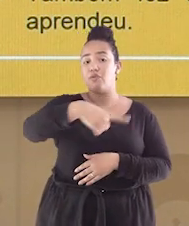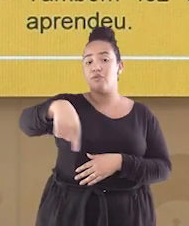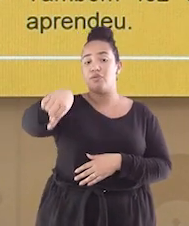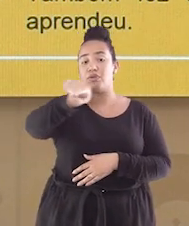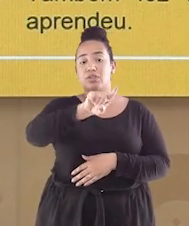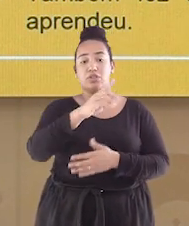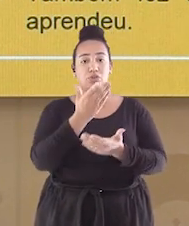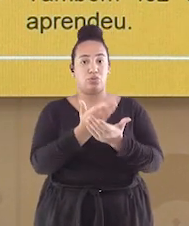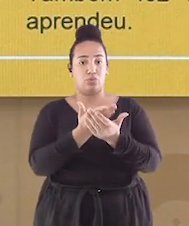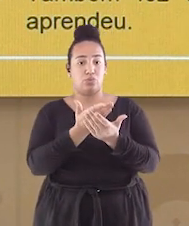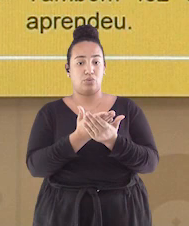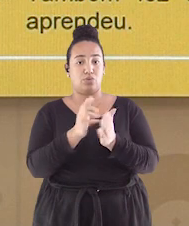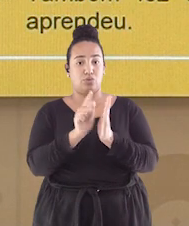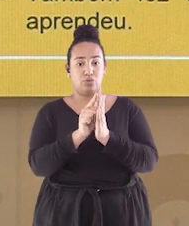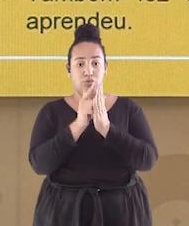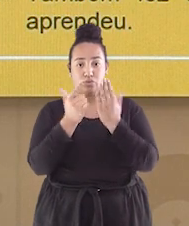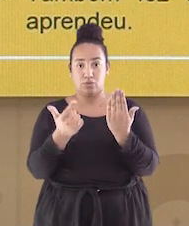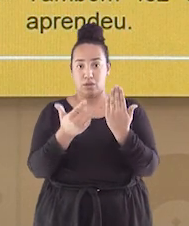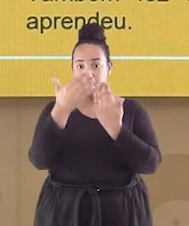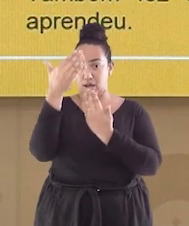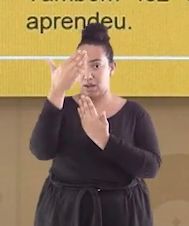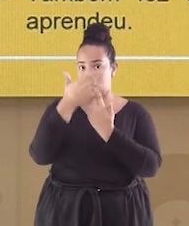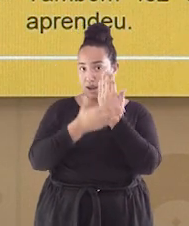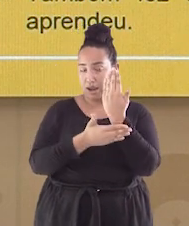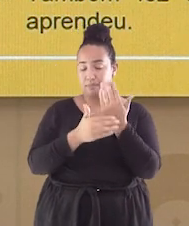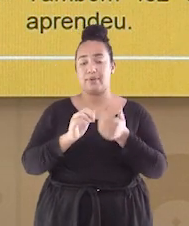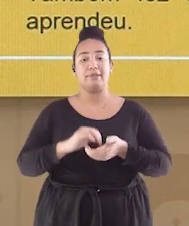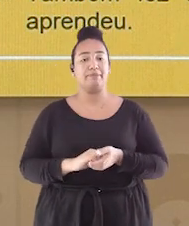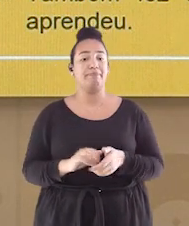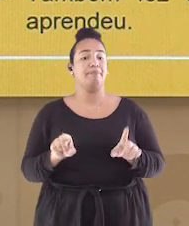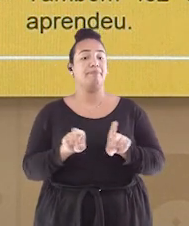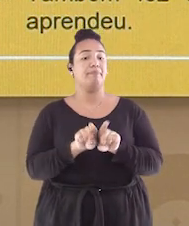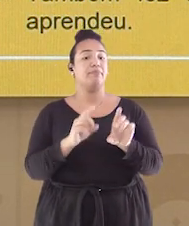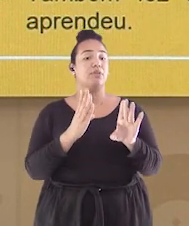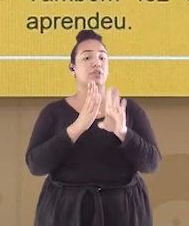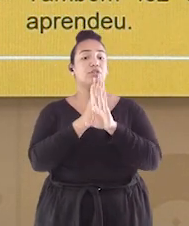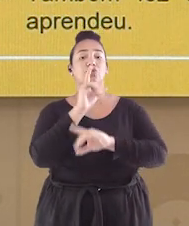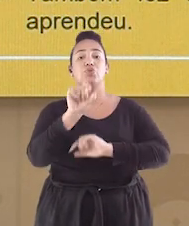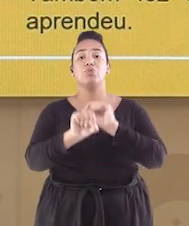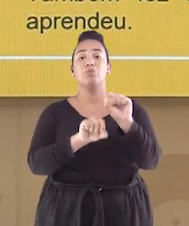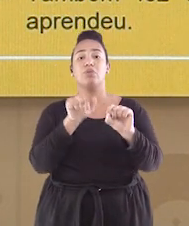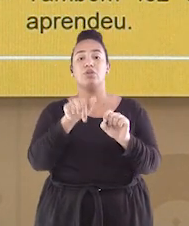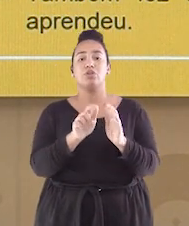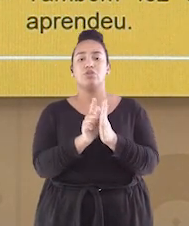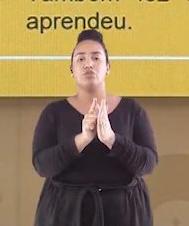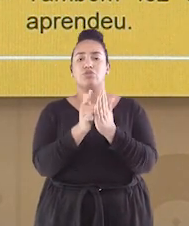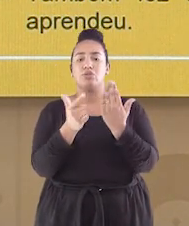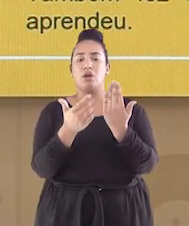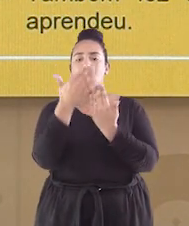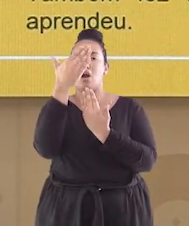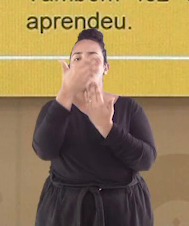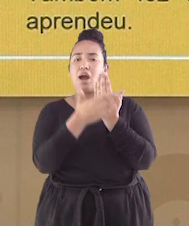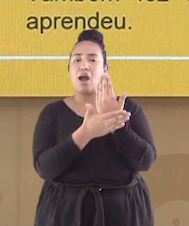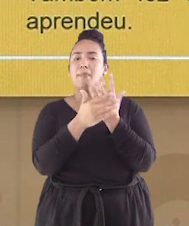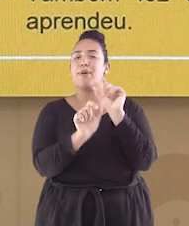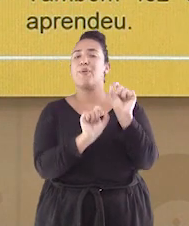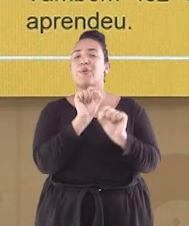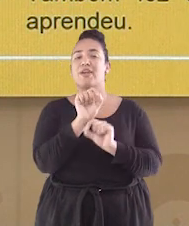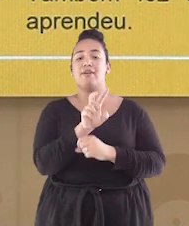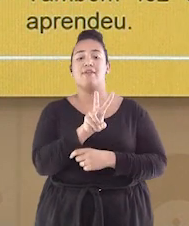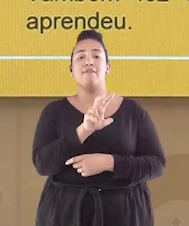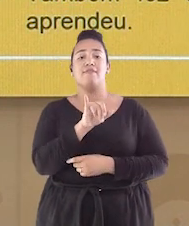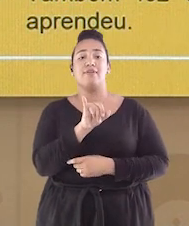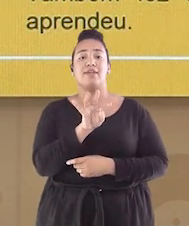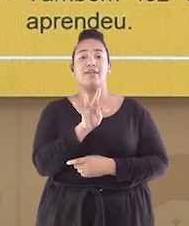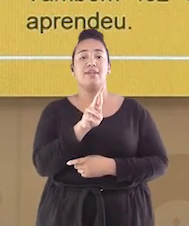hoje, você estudou a capa do jornal. Você descobriu que a capa do jornal é como se fosse a sua vitrine.